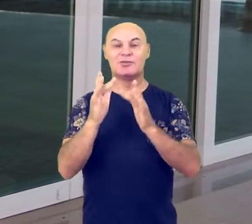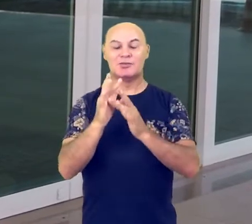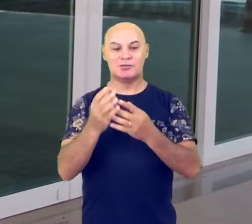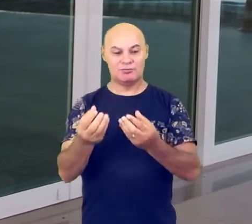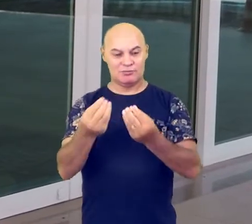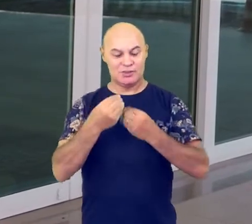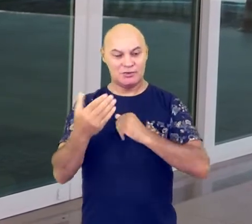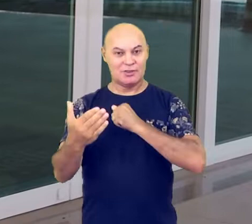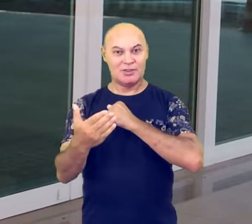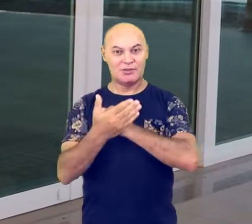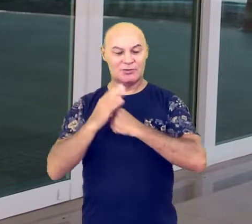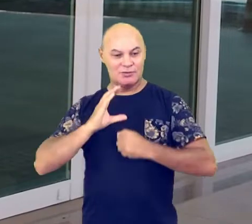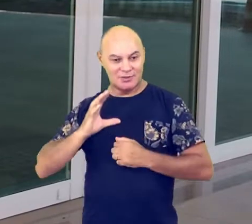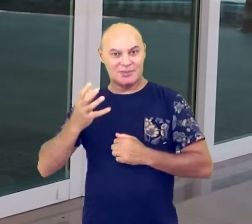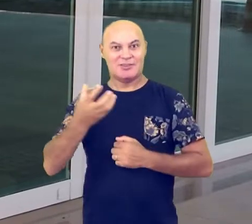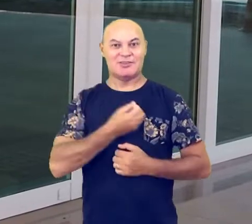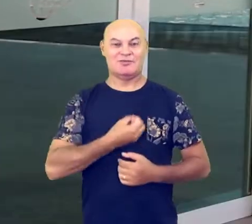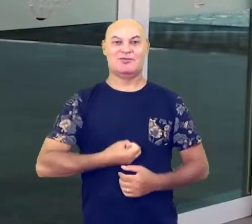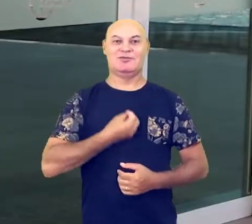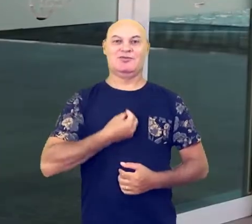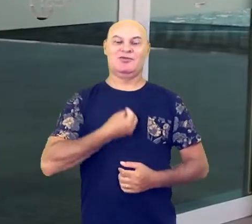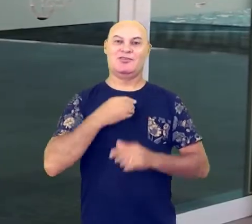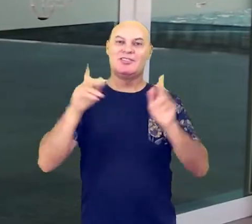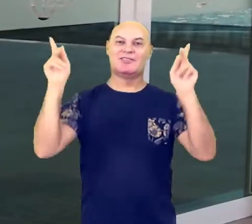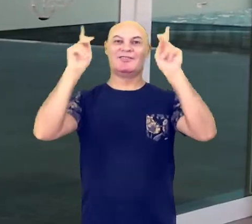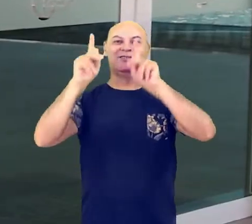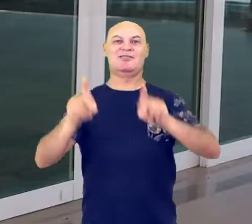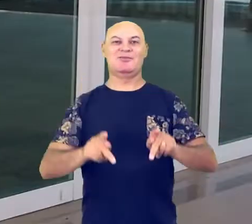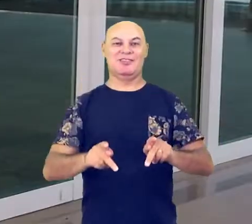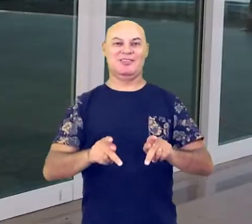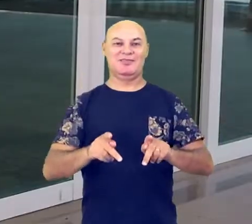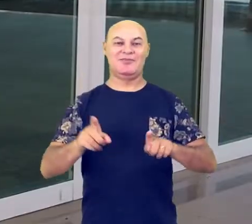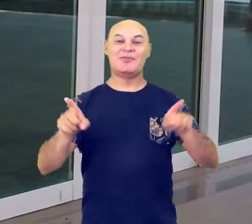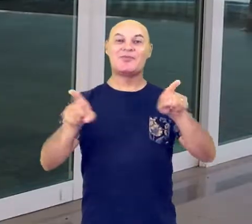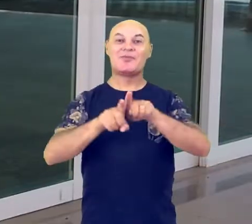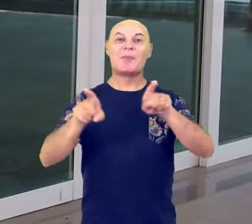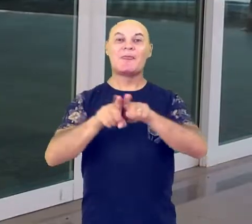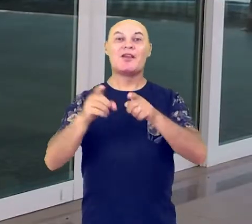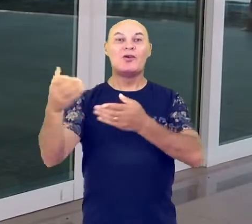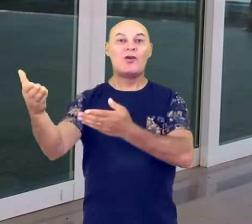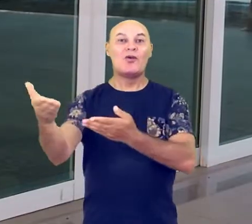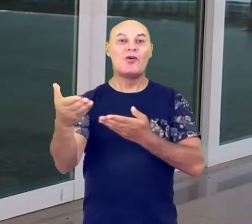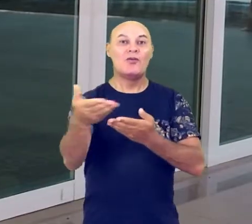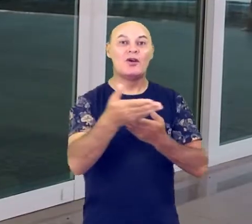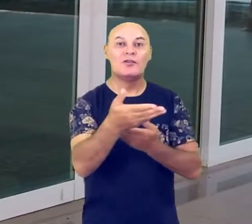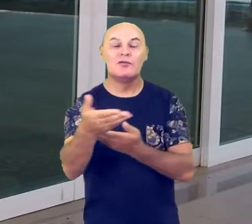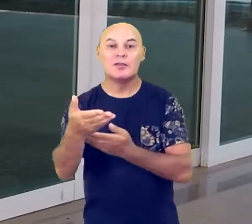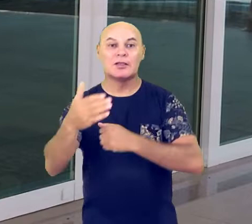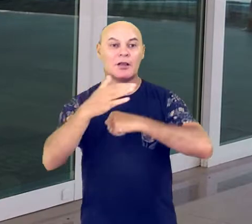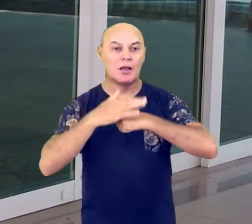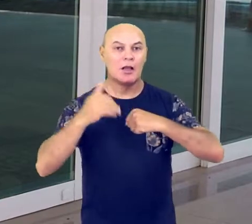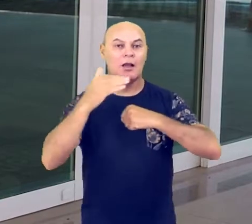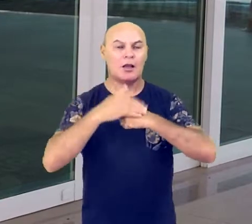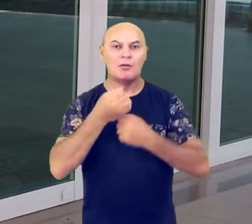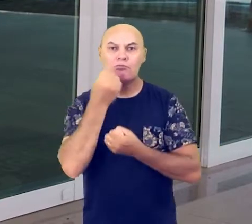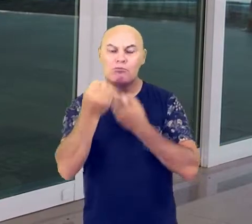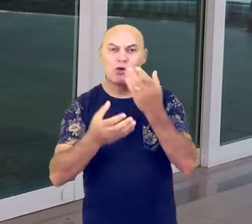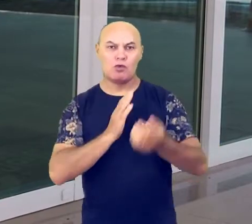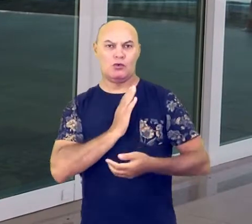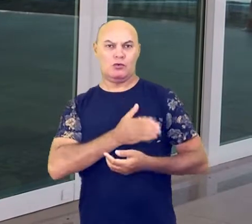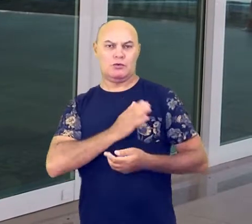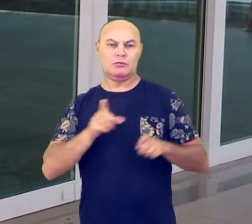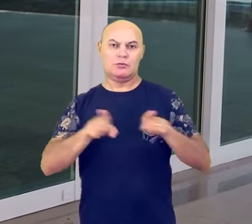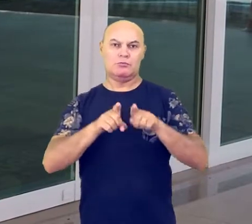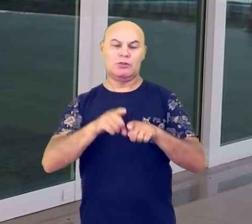e nos dando vida e paz. Convidamos você a manifestar também a sua generosidade fazendo sua